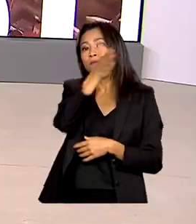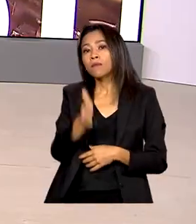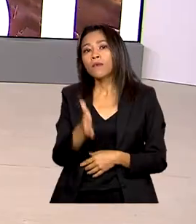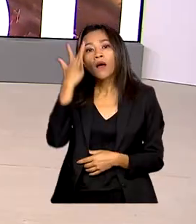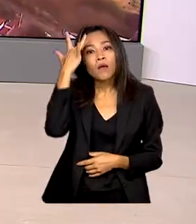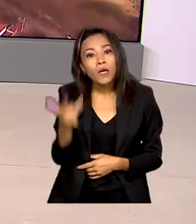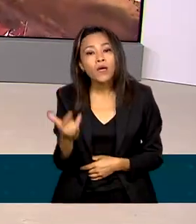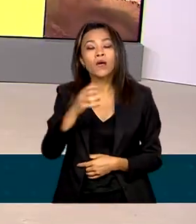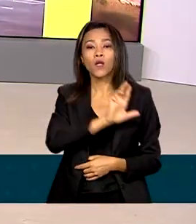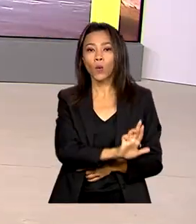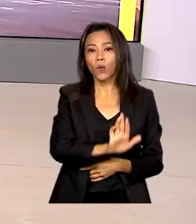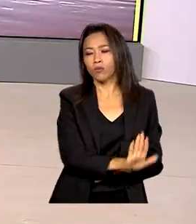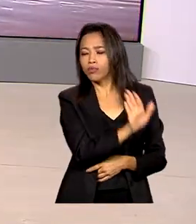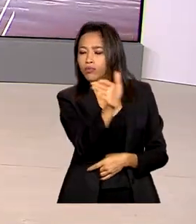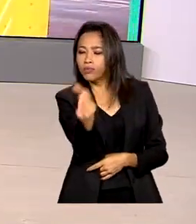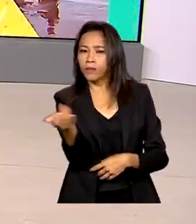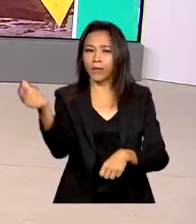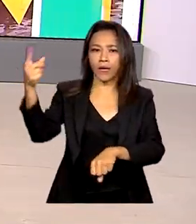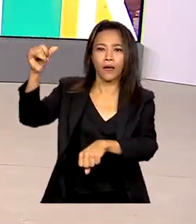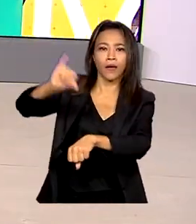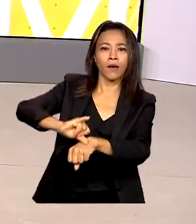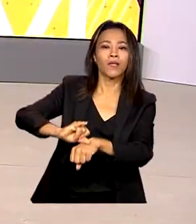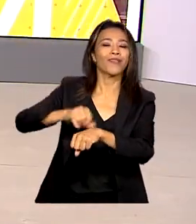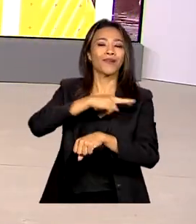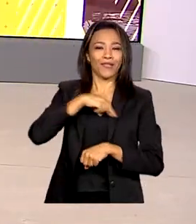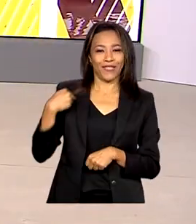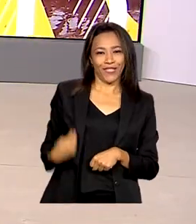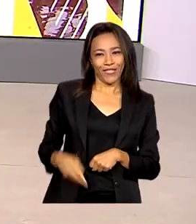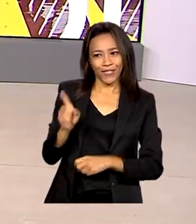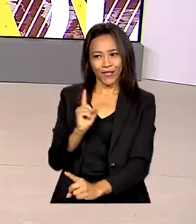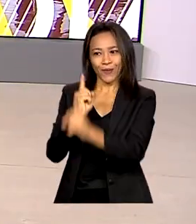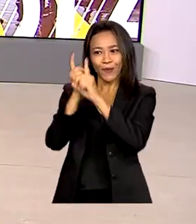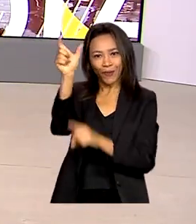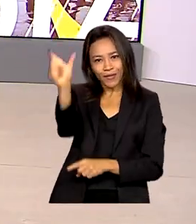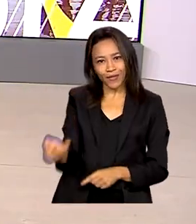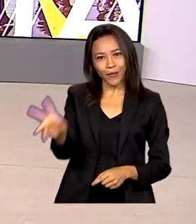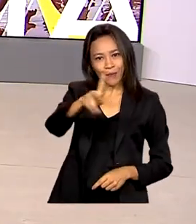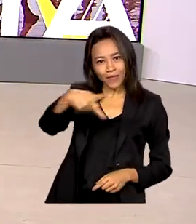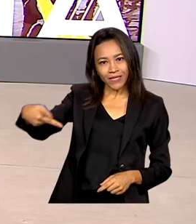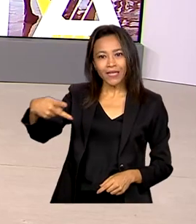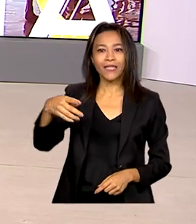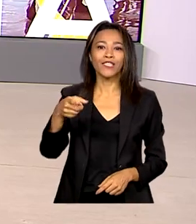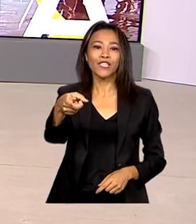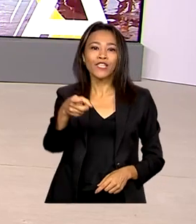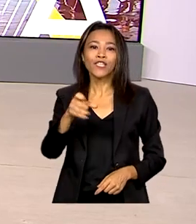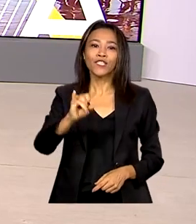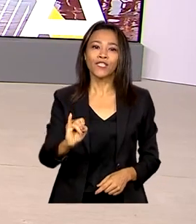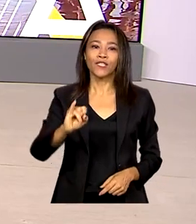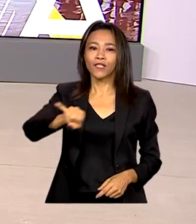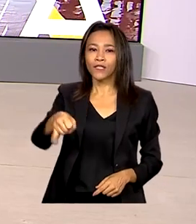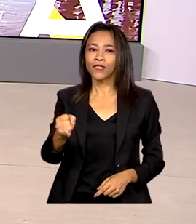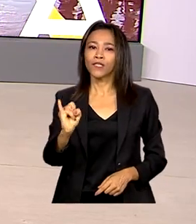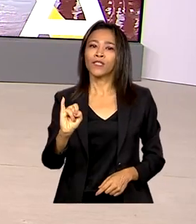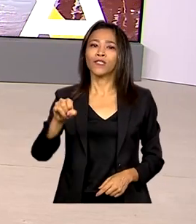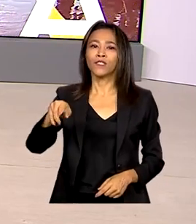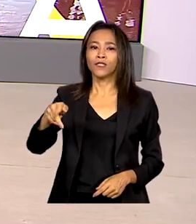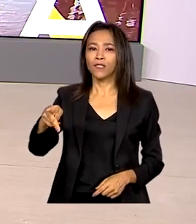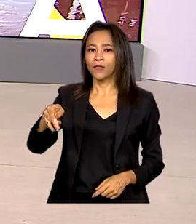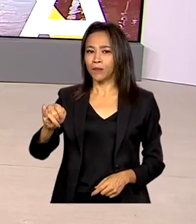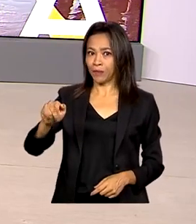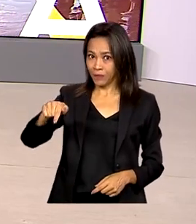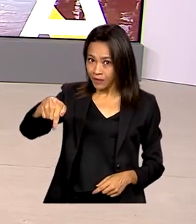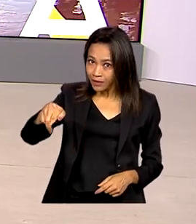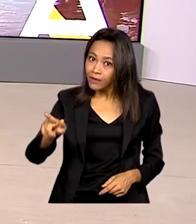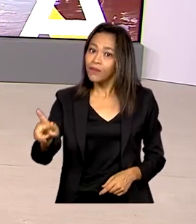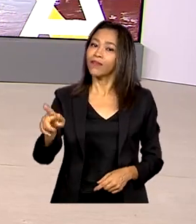segue para a capital chinesa, Pequim, onde se encontra com o líder Xi Jinping e discutirá investimentos no Brasil e parcerias